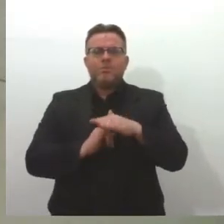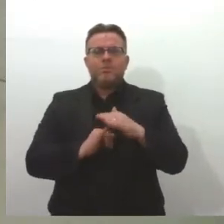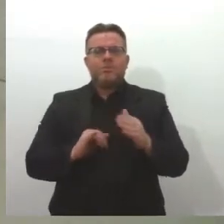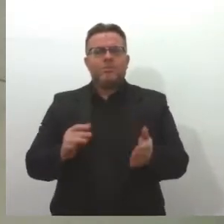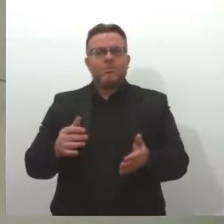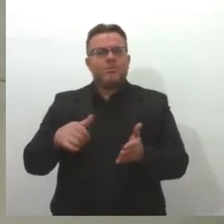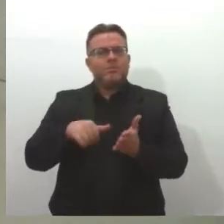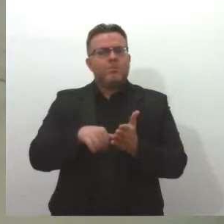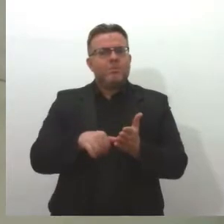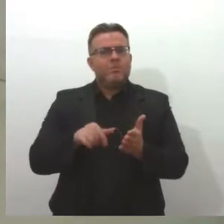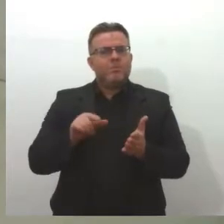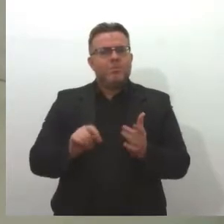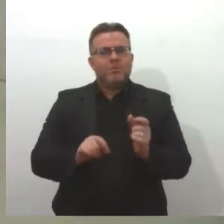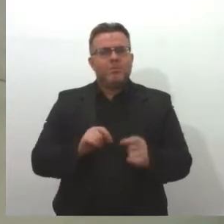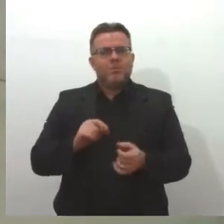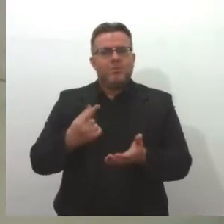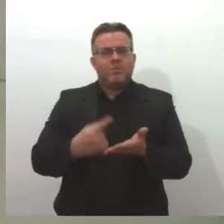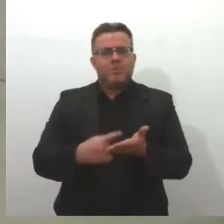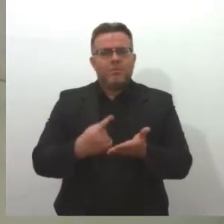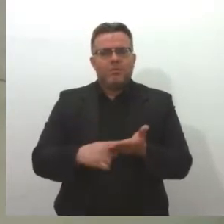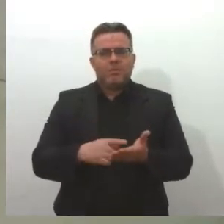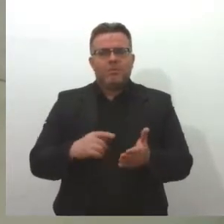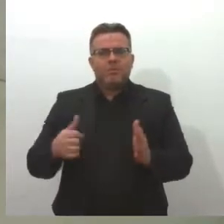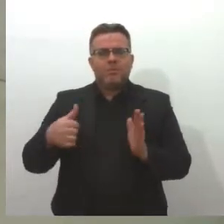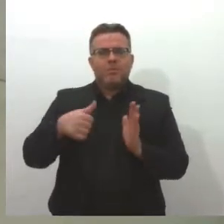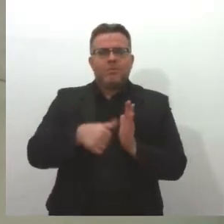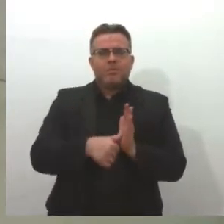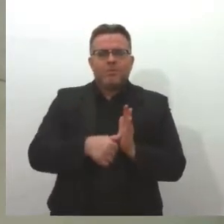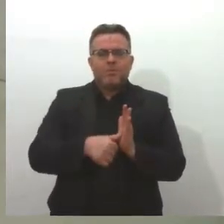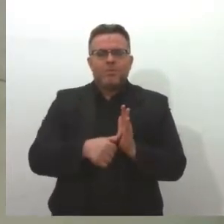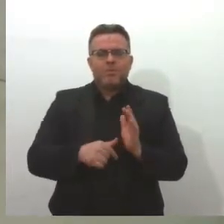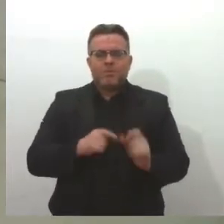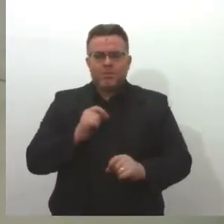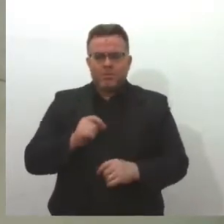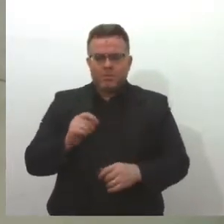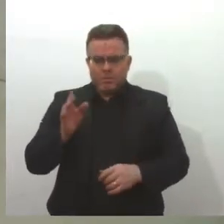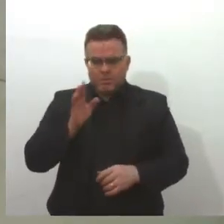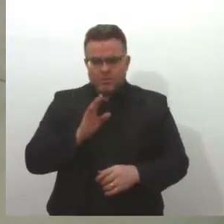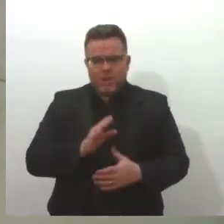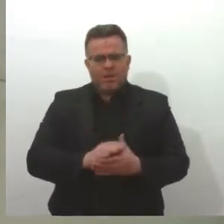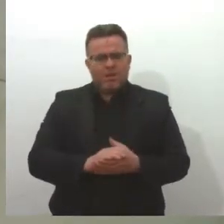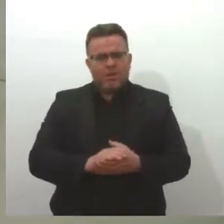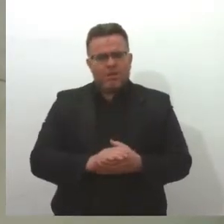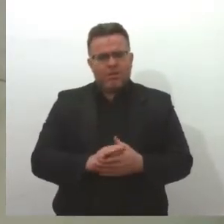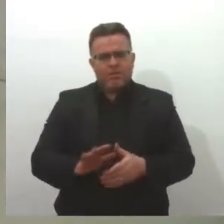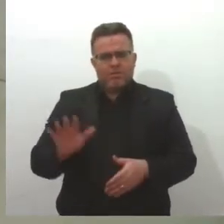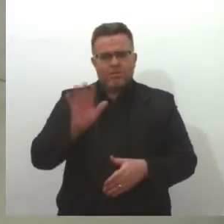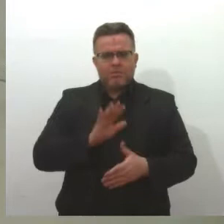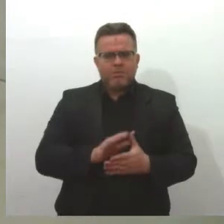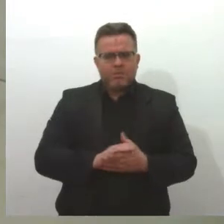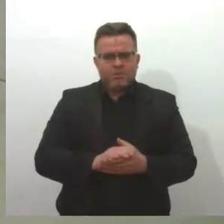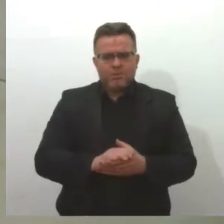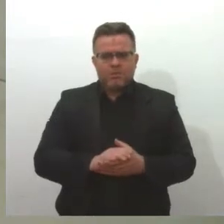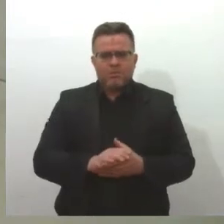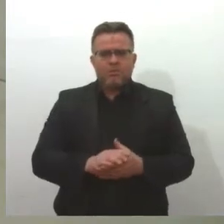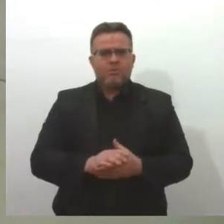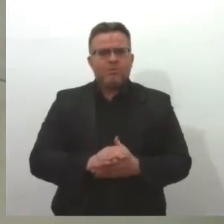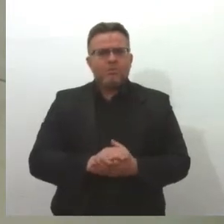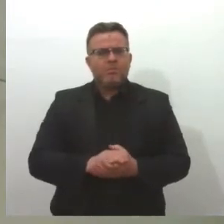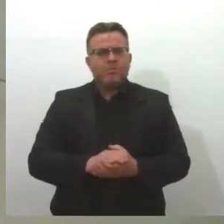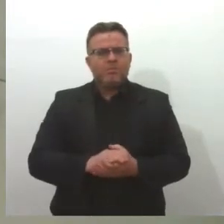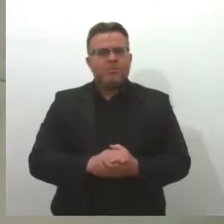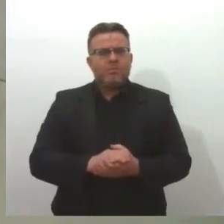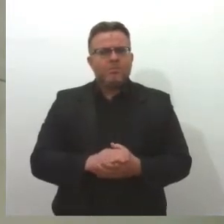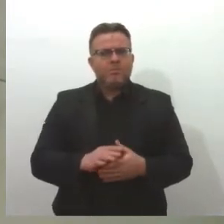já emite a nova carteira de identidade, um padrão novo nacional, um padrão de vários documentos desde setembro do ano passado.